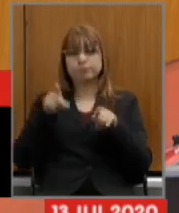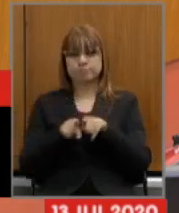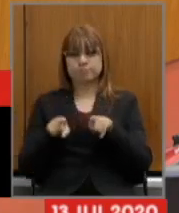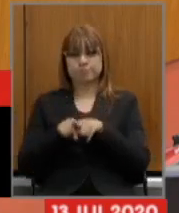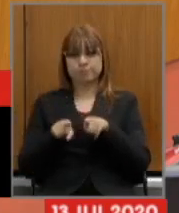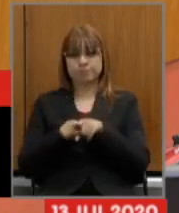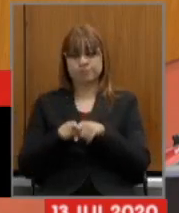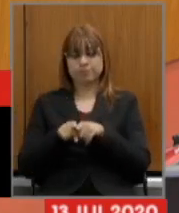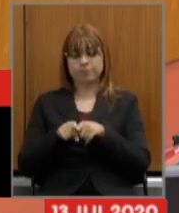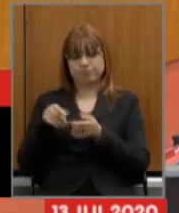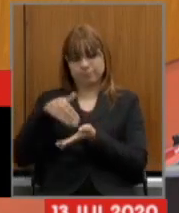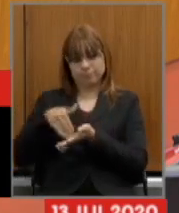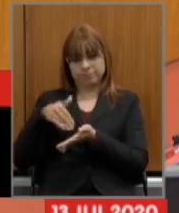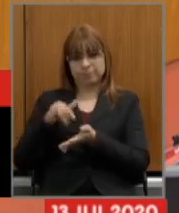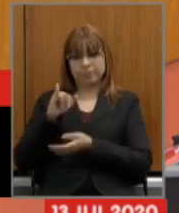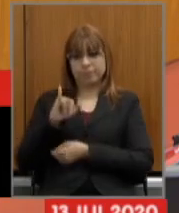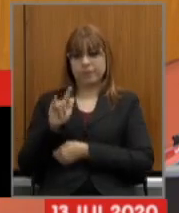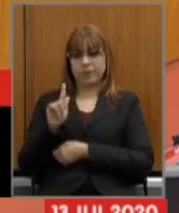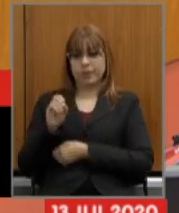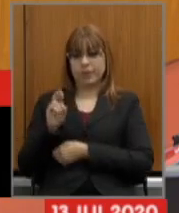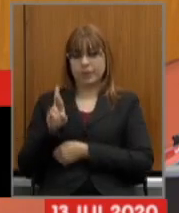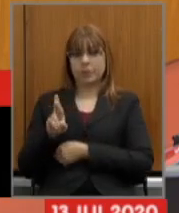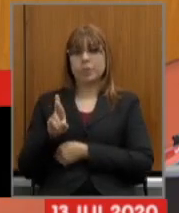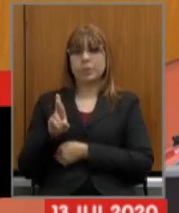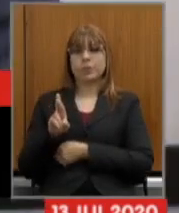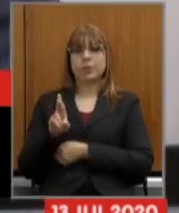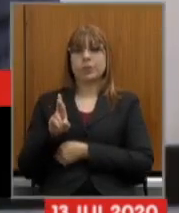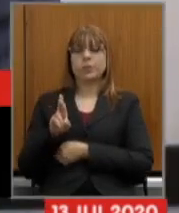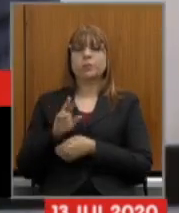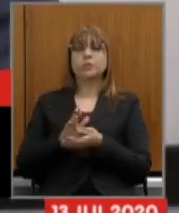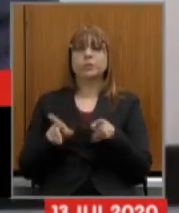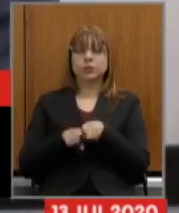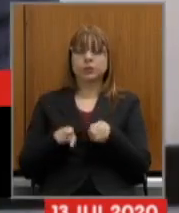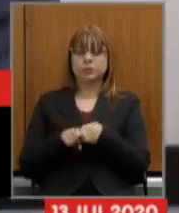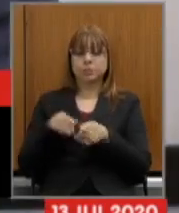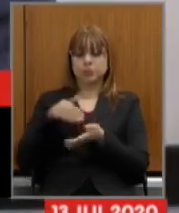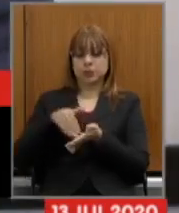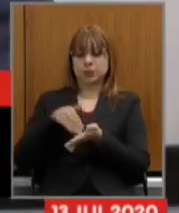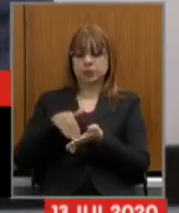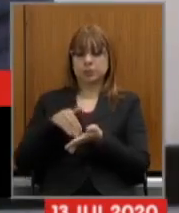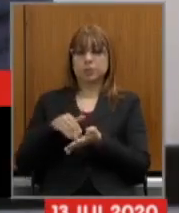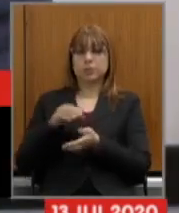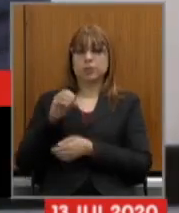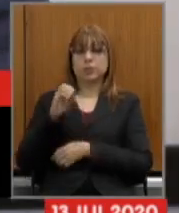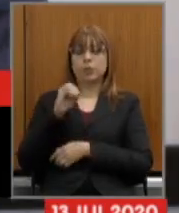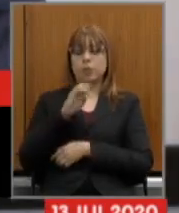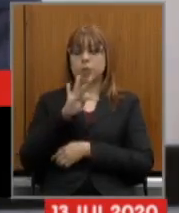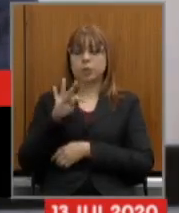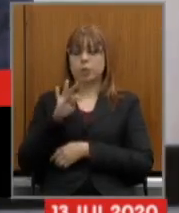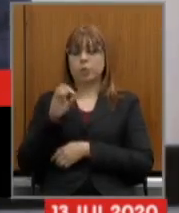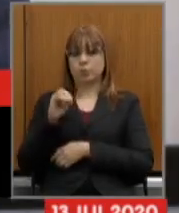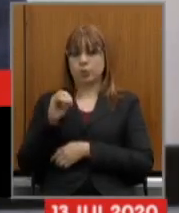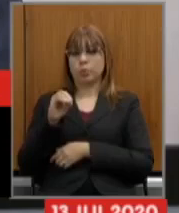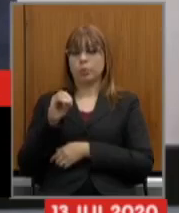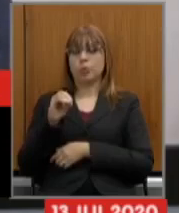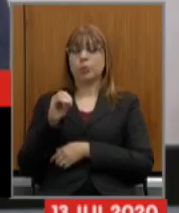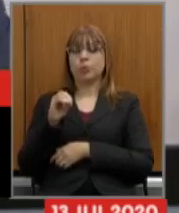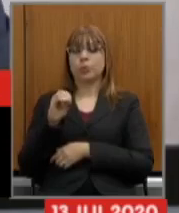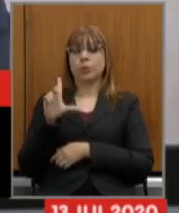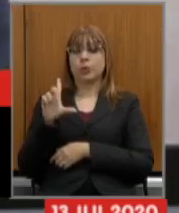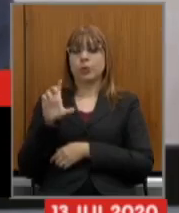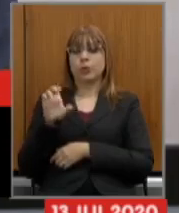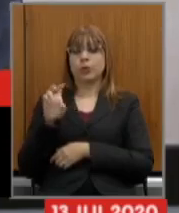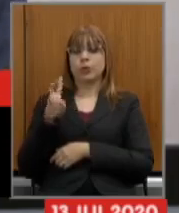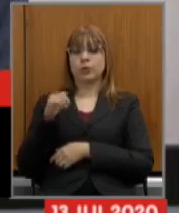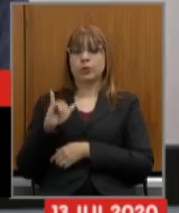secretário Igor Mascarenha Zeto e também do secretário Otto Levi a